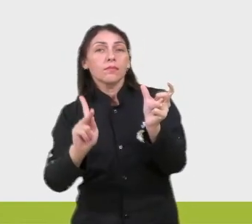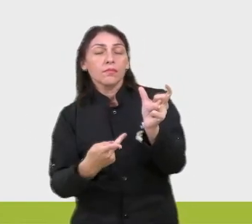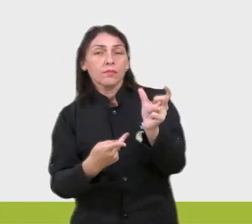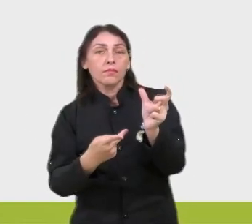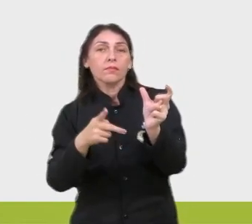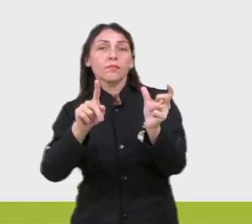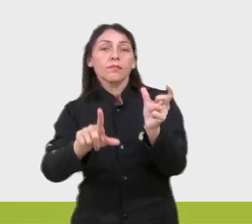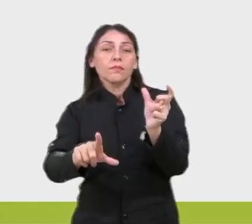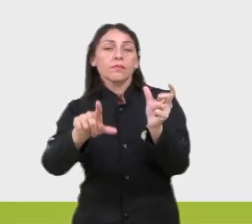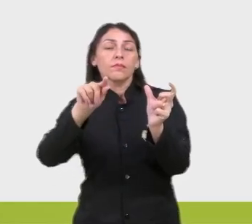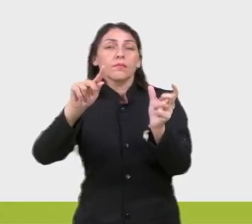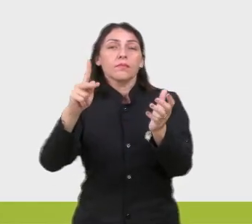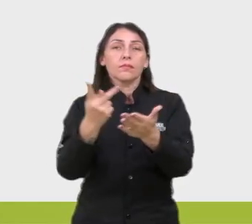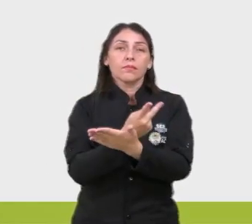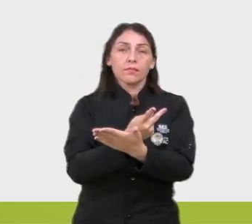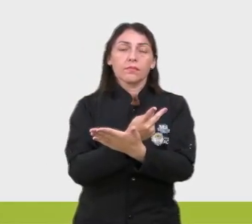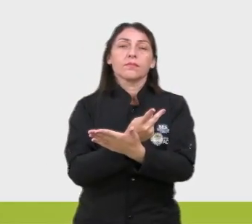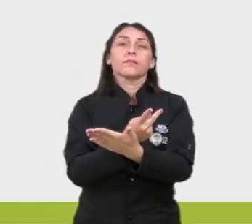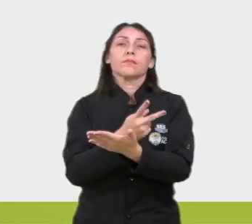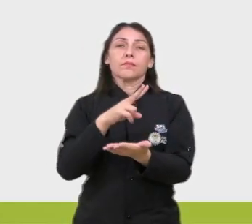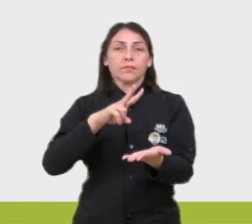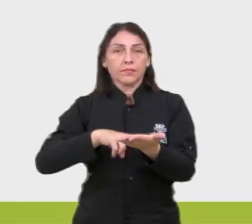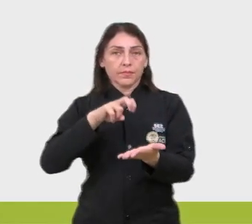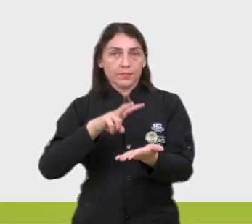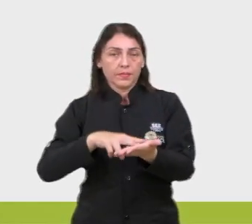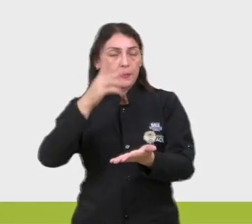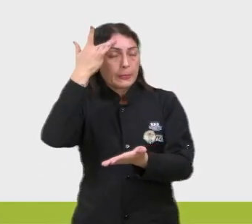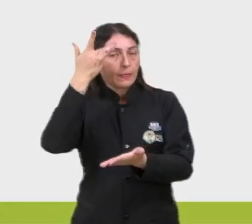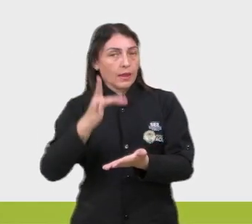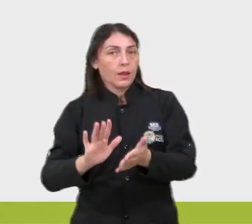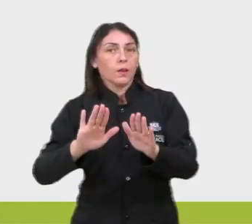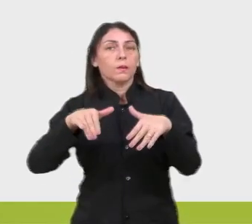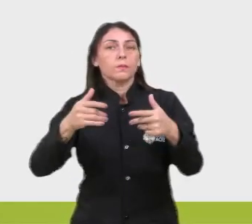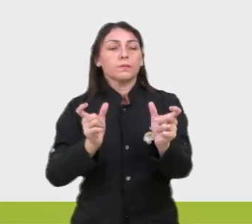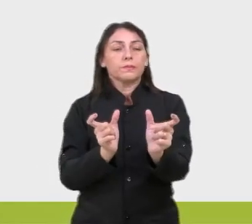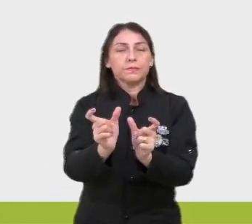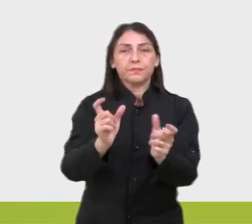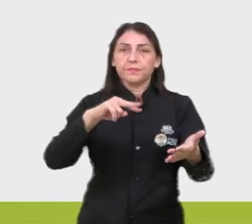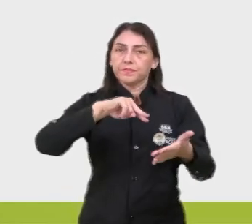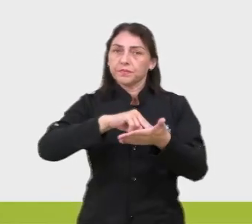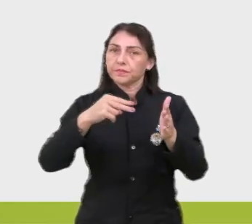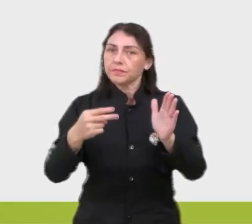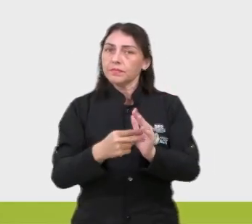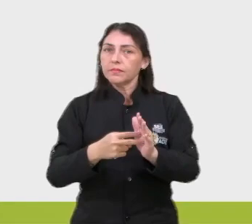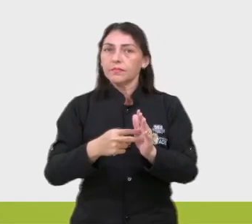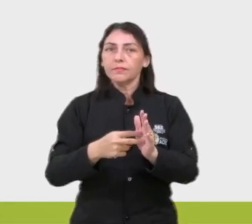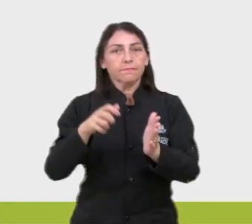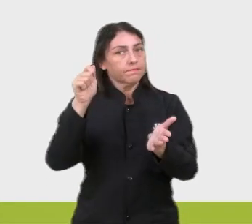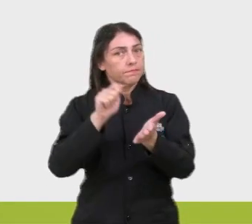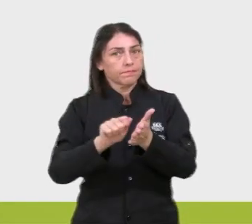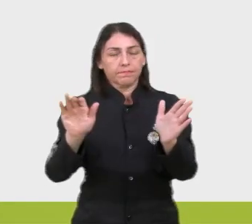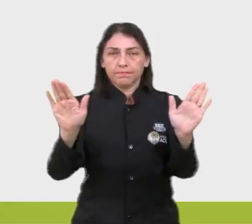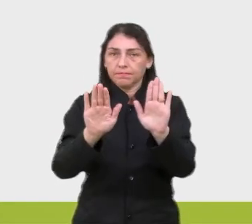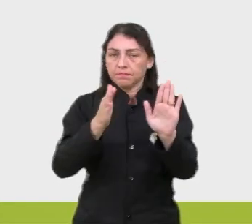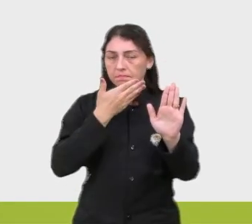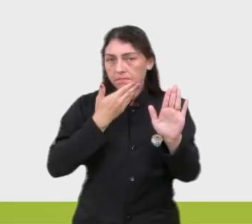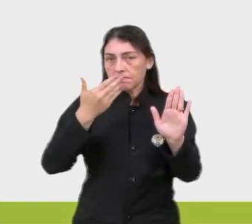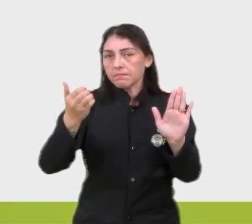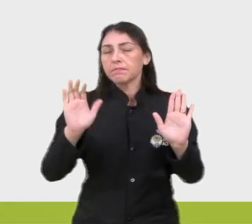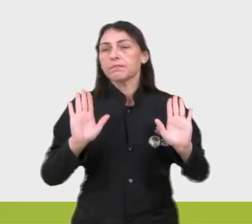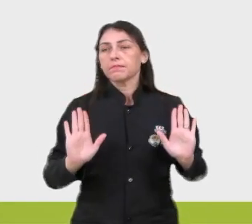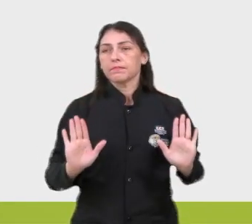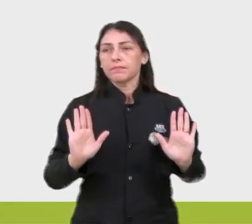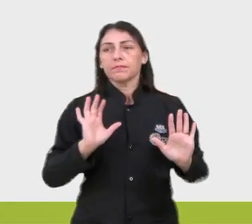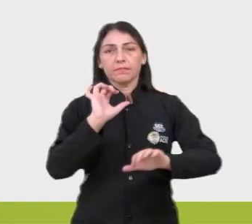de escolha vocabular, né? Se você não sabe exatamente o que essa palavra significa, então, qual é a ideia?